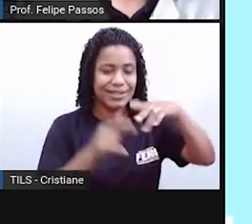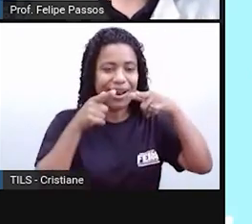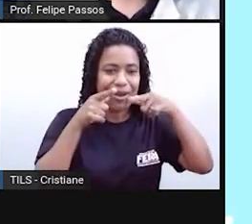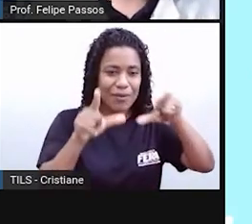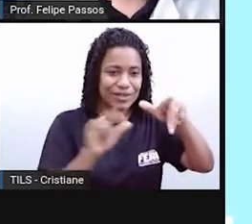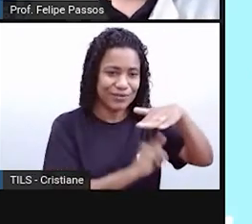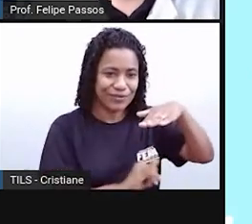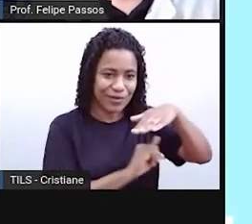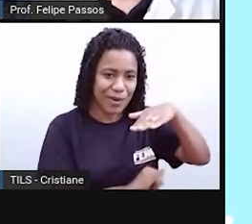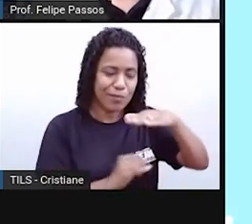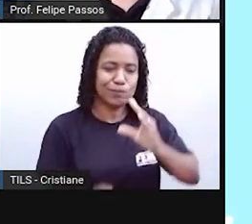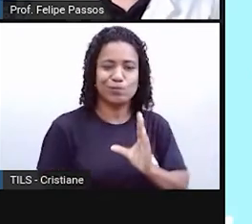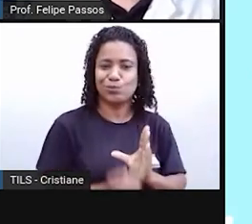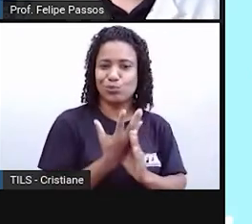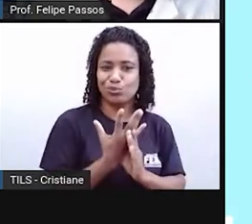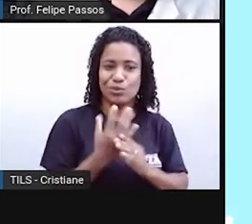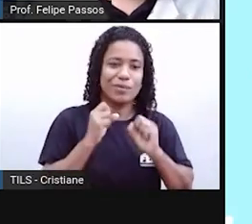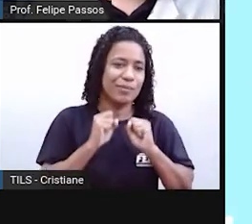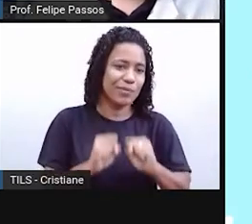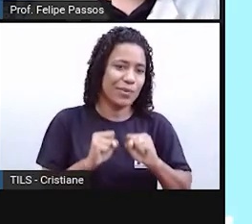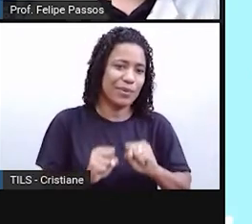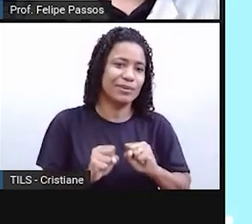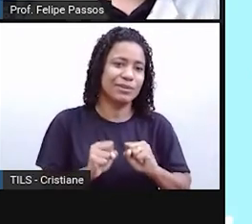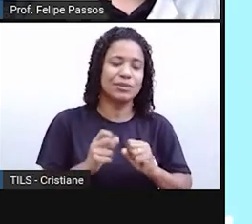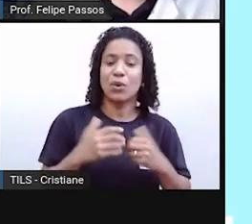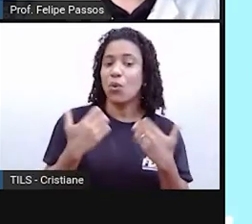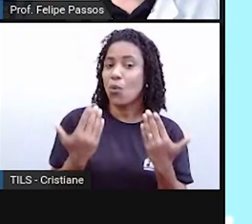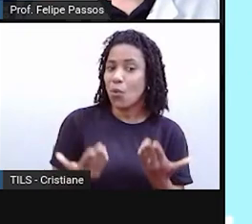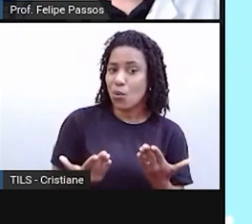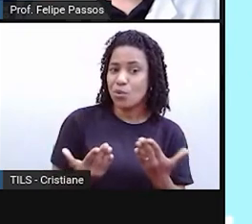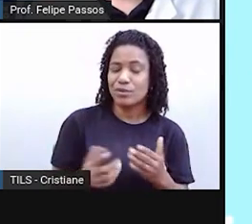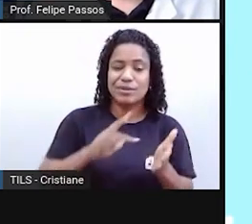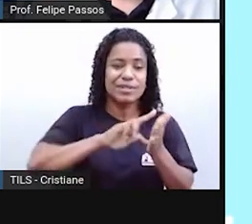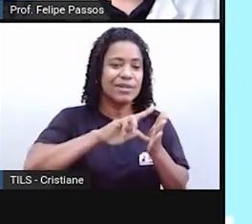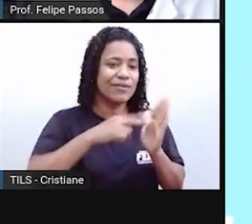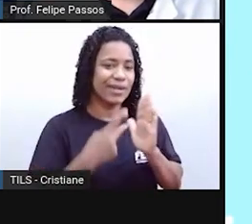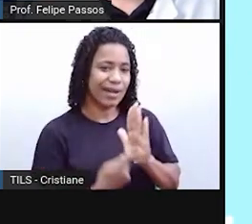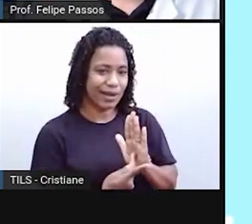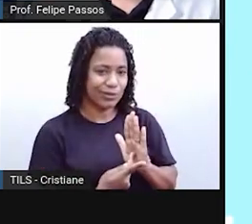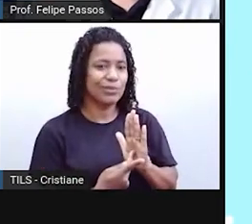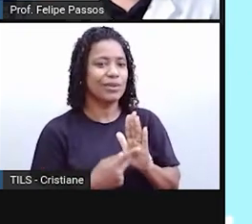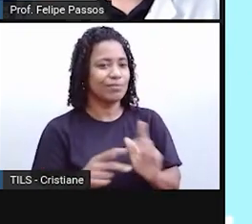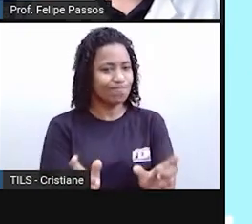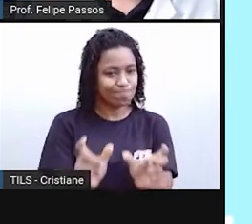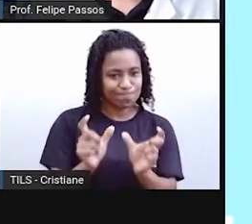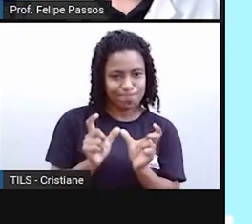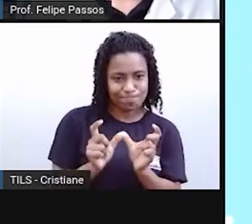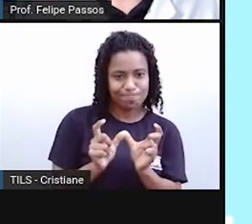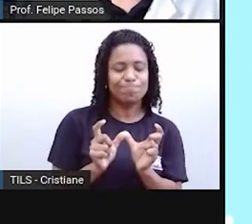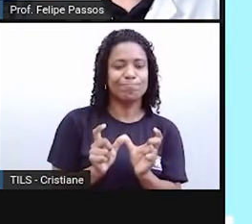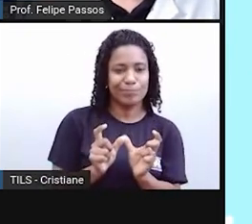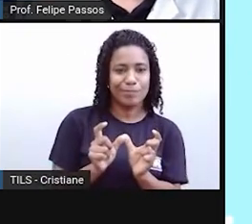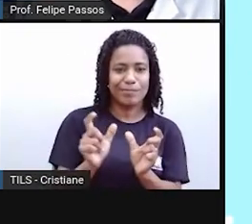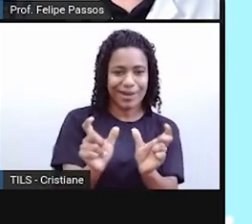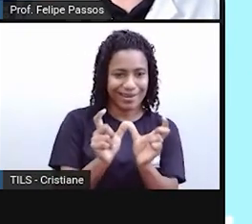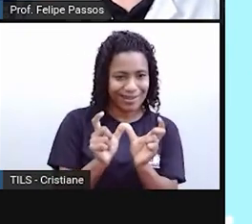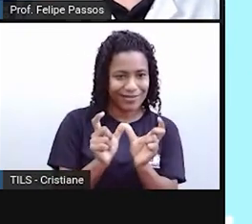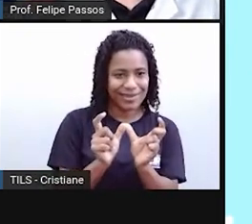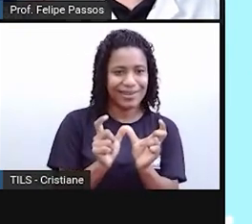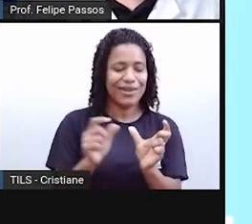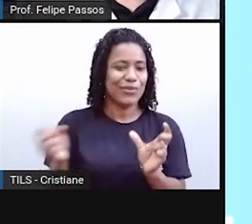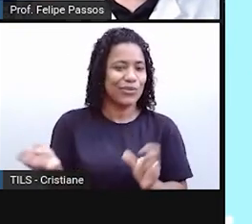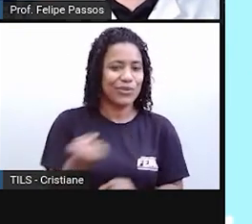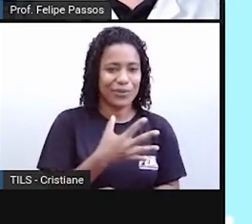cria aquela palavra ou dá um novo sentido a essa palavra. E aí, ela passa a ser uma nova palavra. Que, repito,